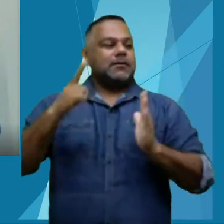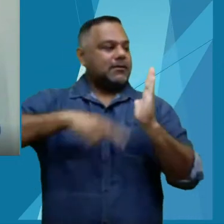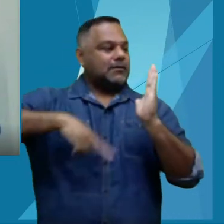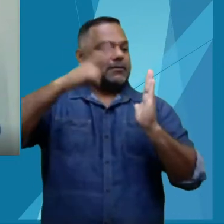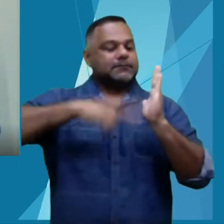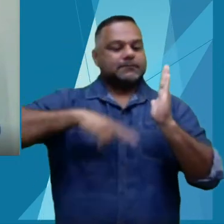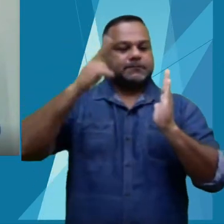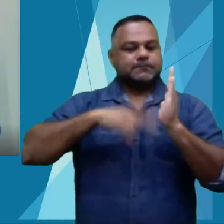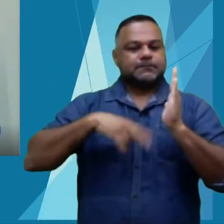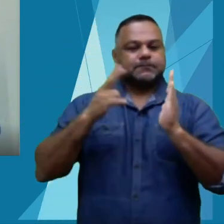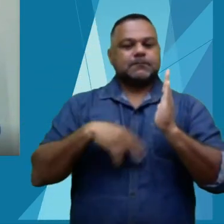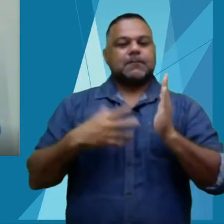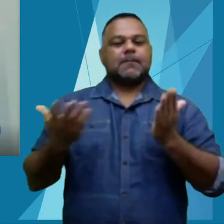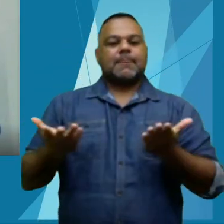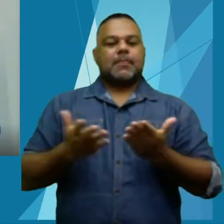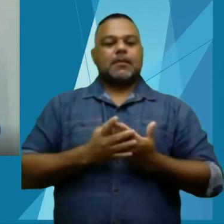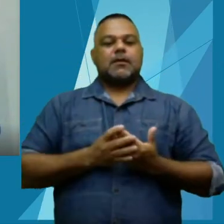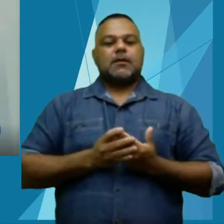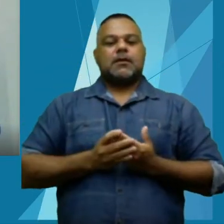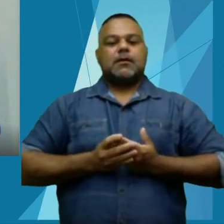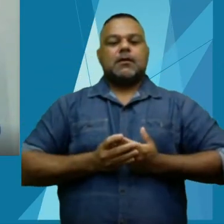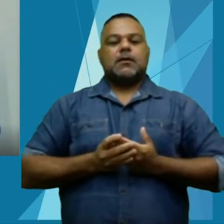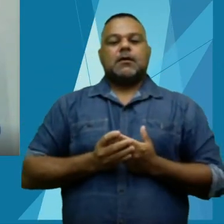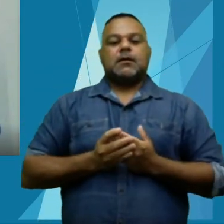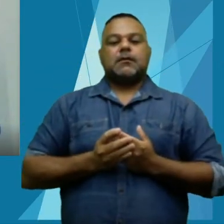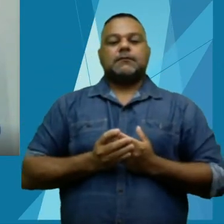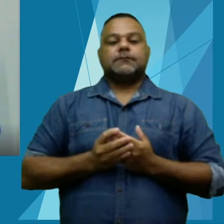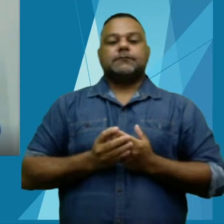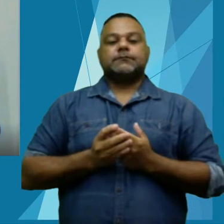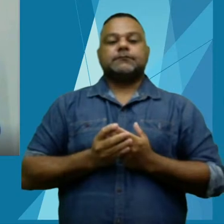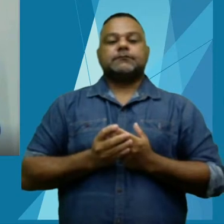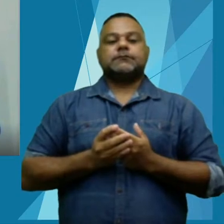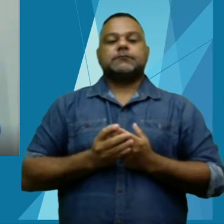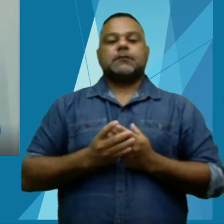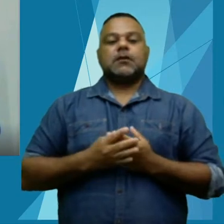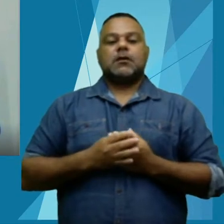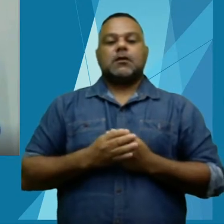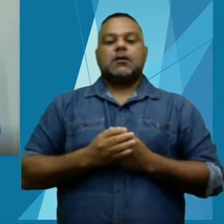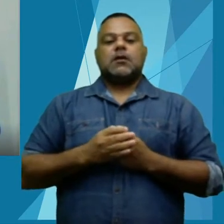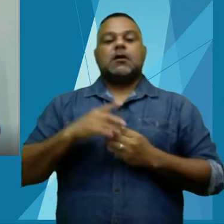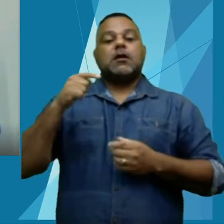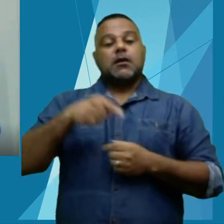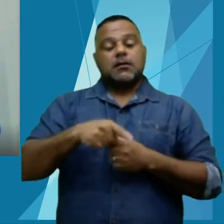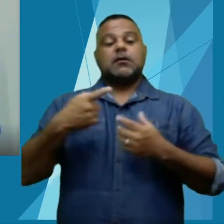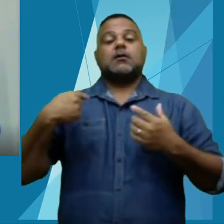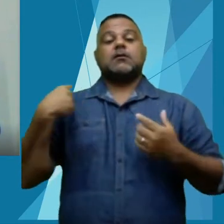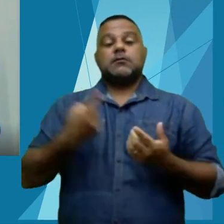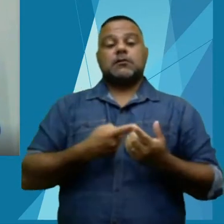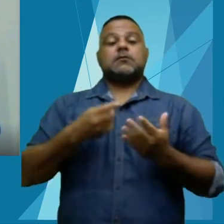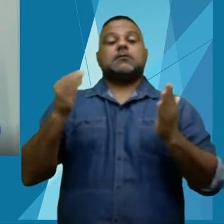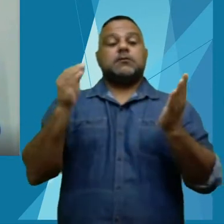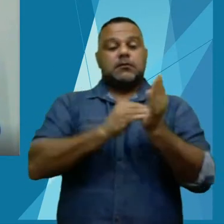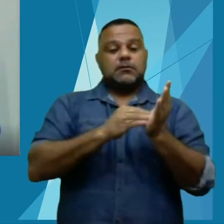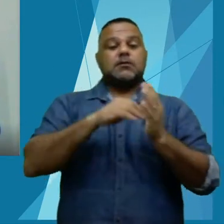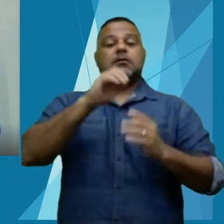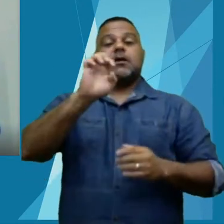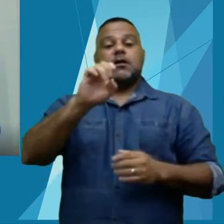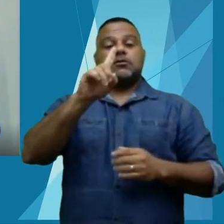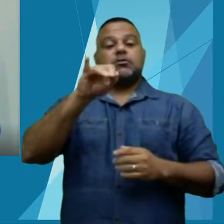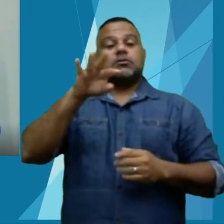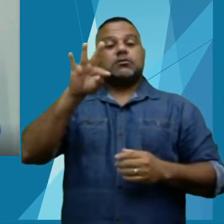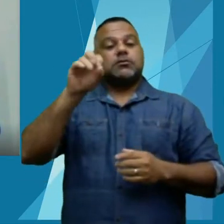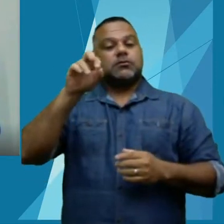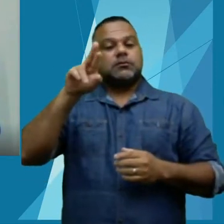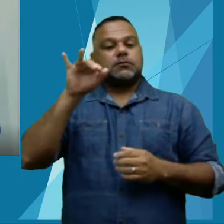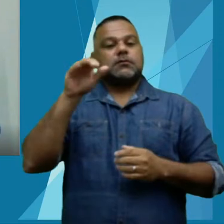potencial agrícola e florestal do estado do Acre. Este é o nosso legado. Este é o legado da editora IFAC. Este é o